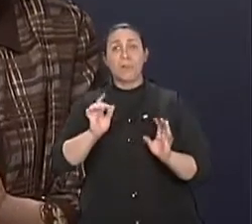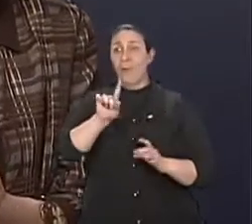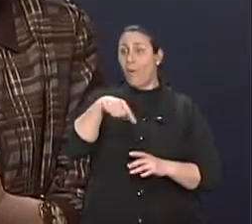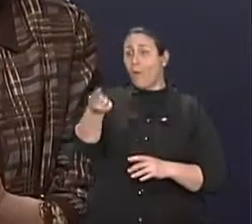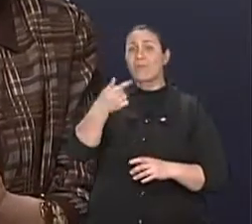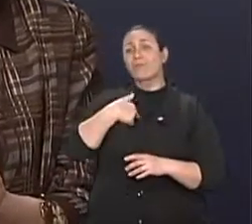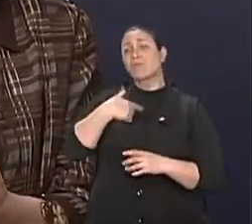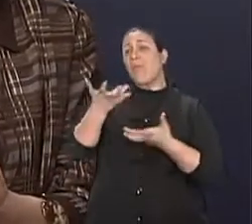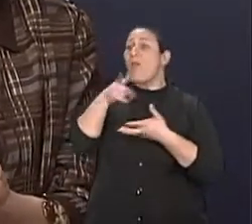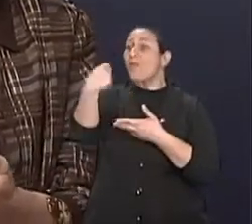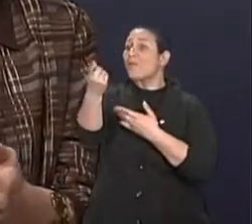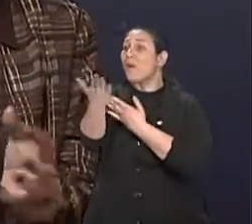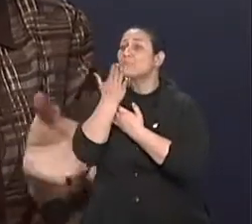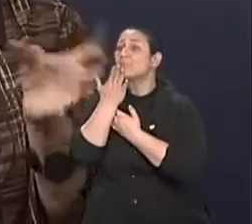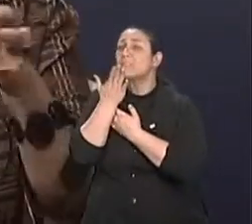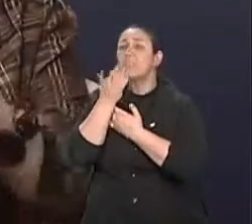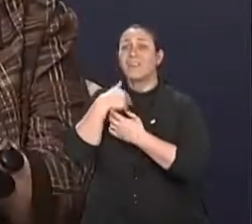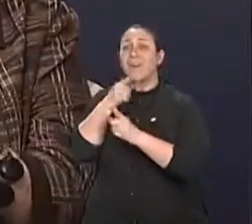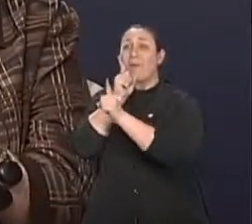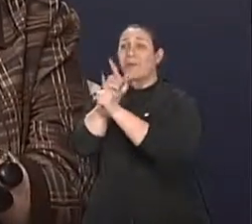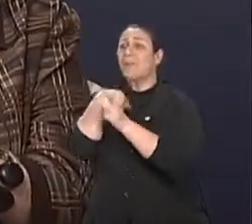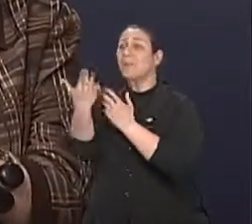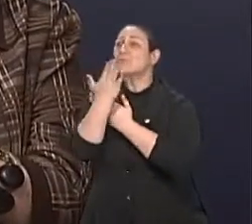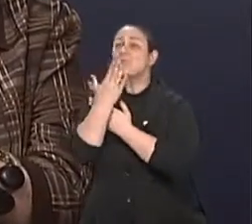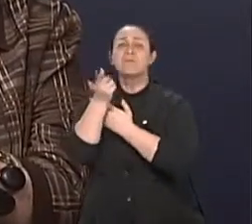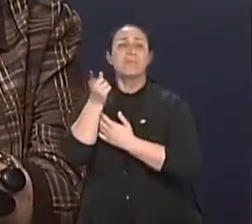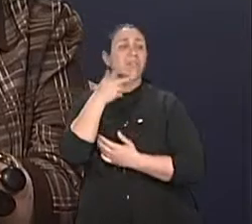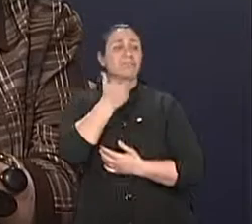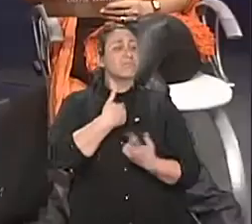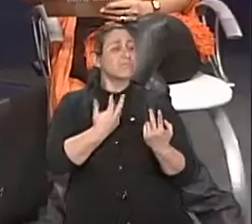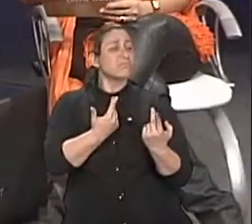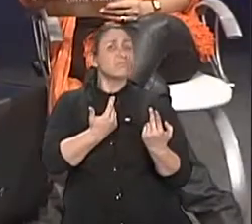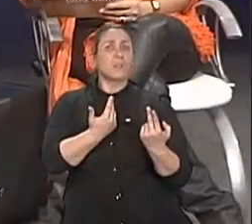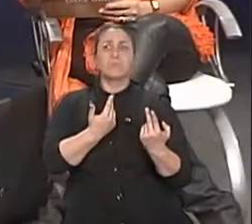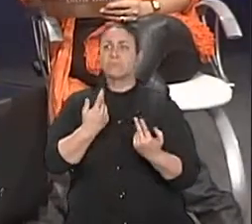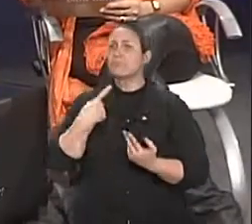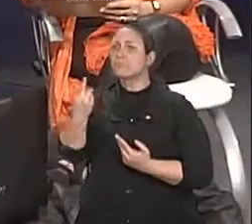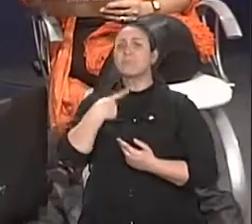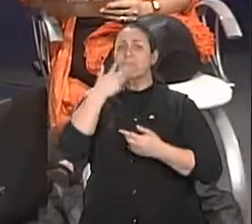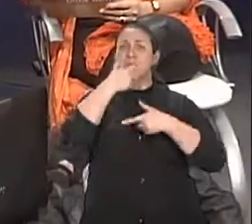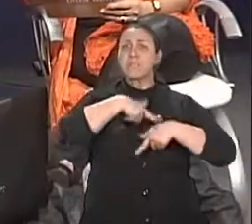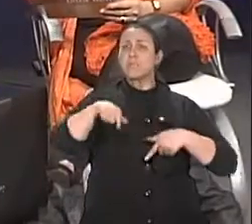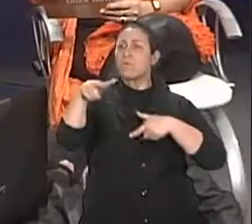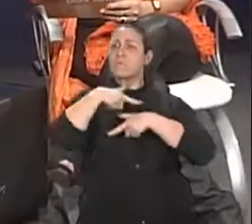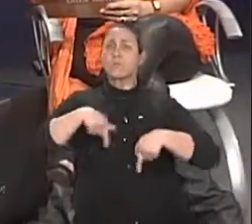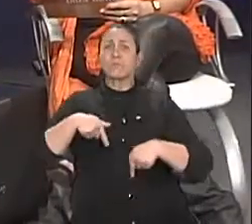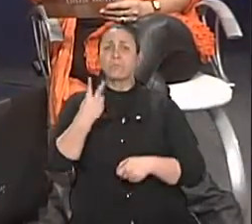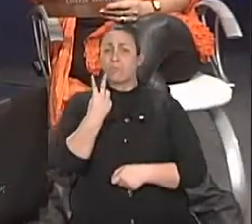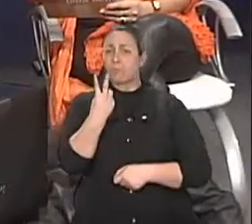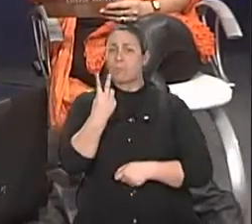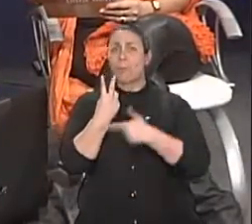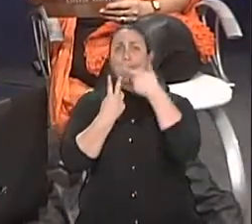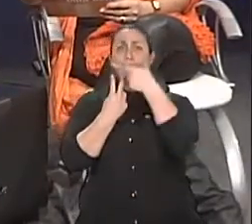tem essa dificuldade, não há investimento na relação. E isso é muito mais comum do que a gente pensa, Sônia, porque as